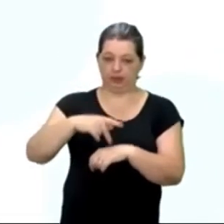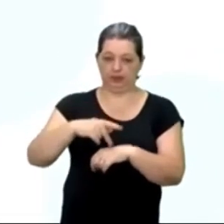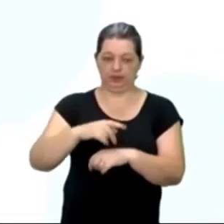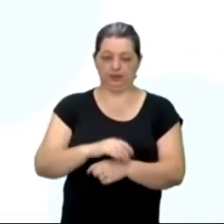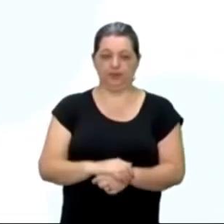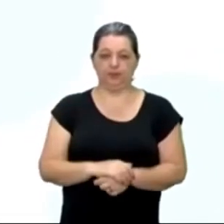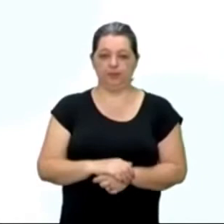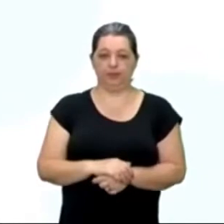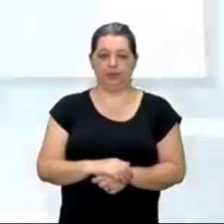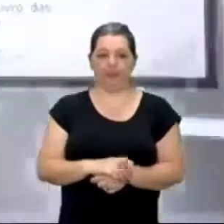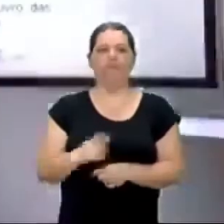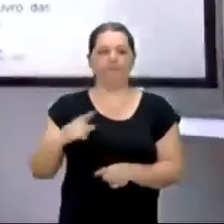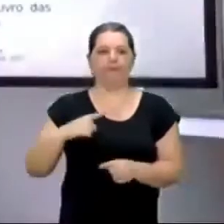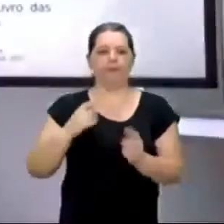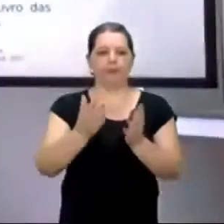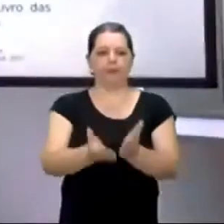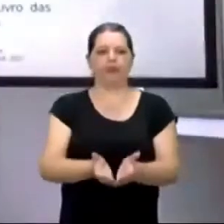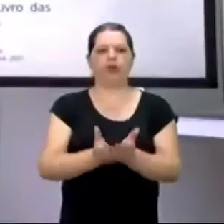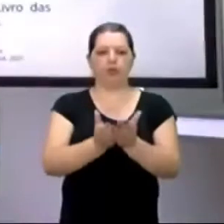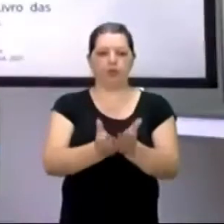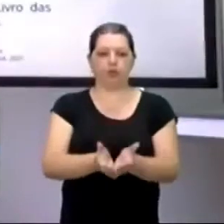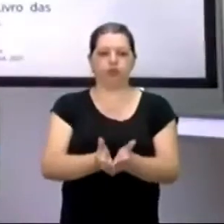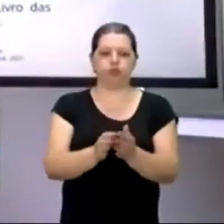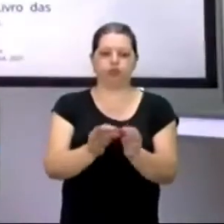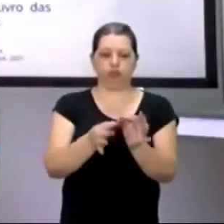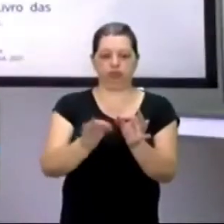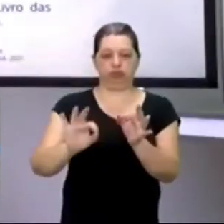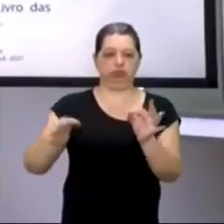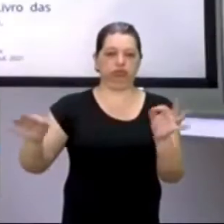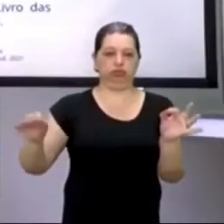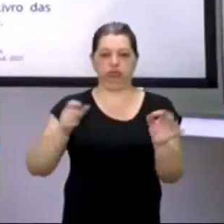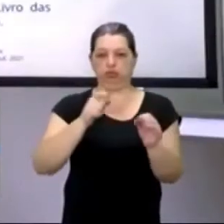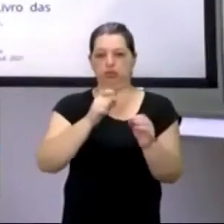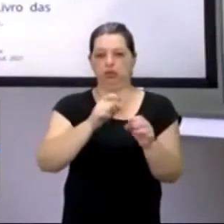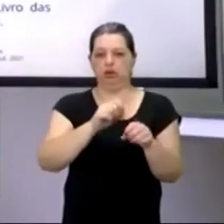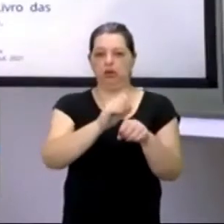tem um oceano de distância, né? O Oceano Atlântico separando